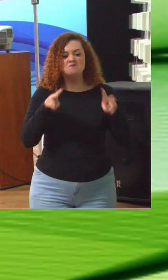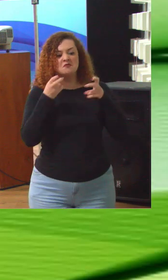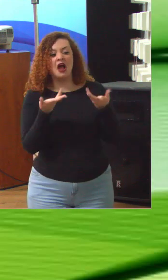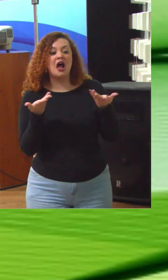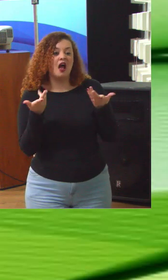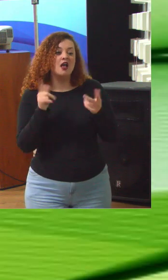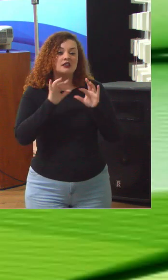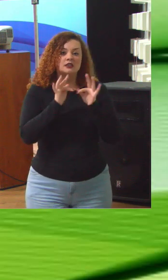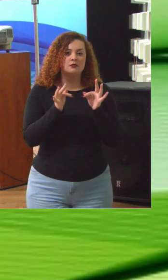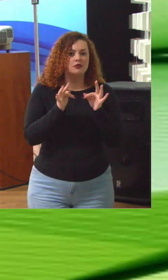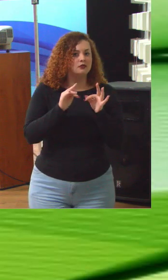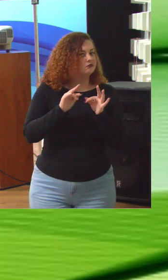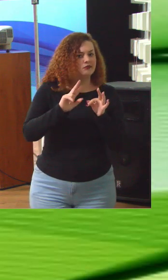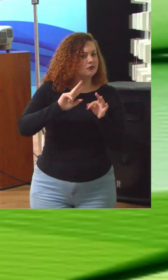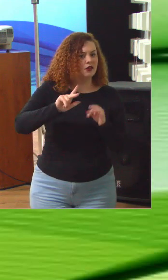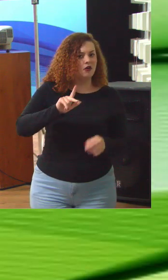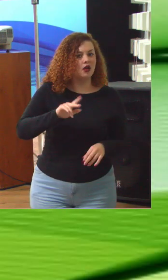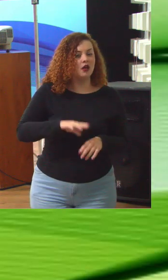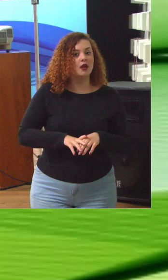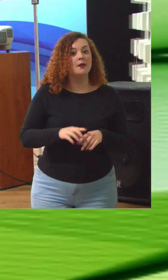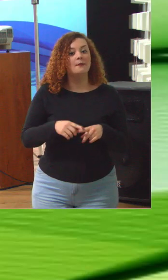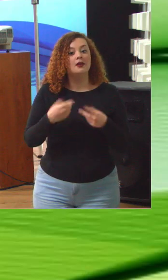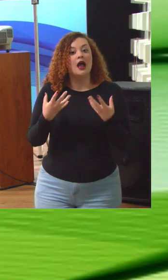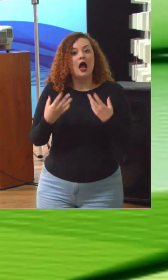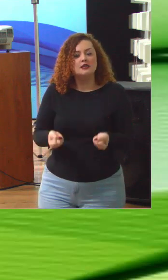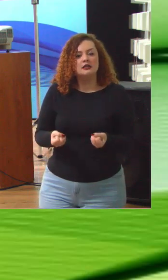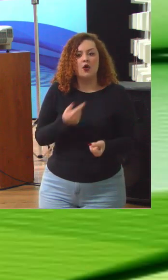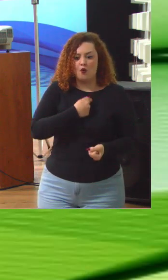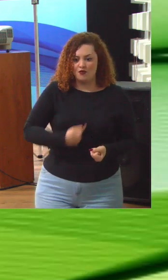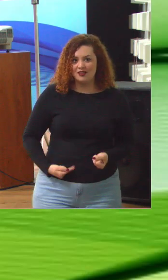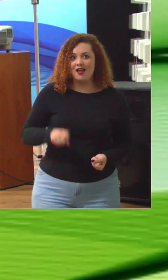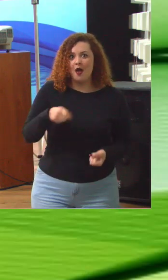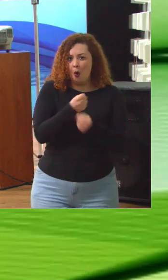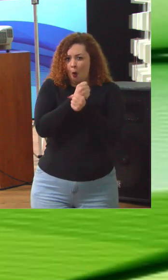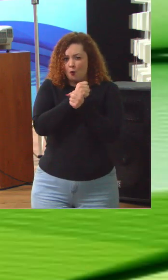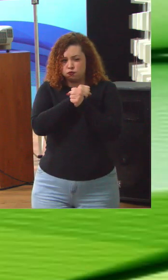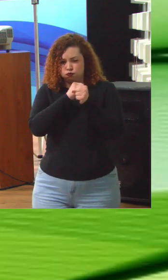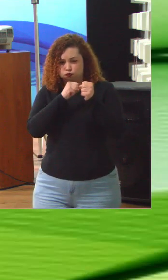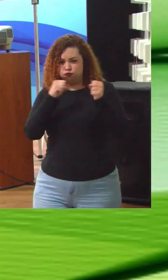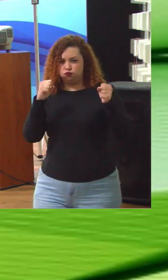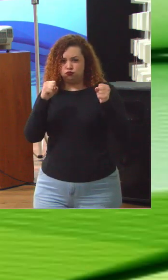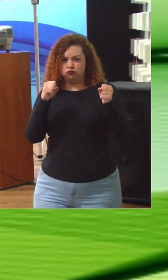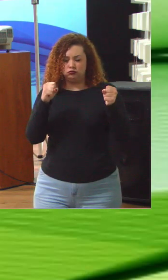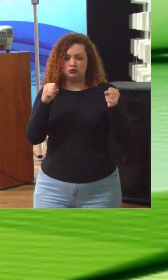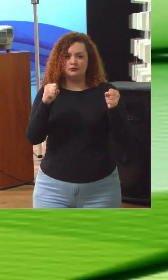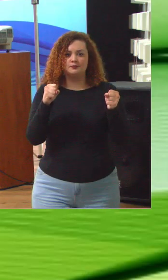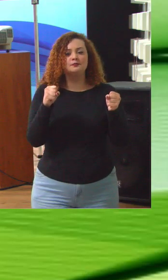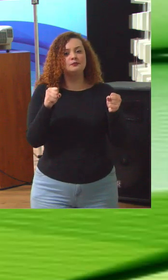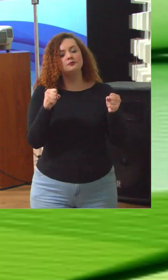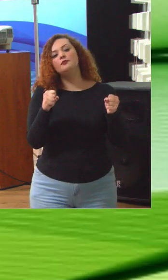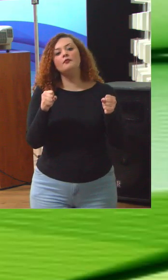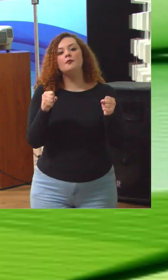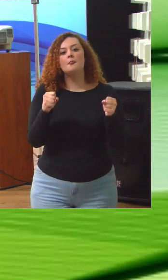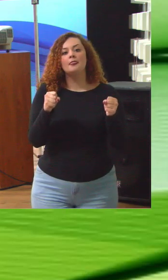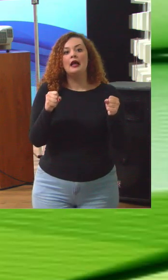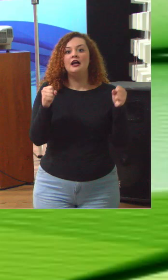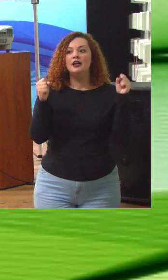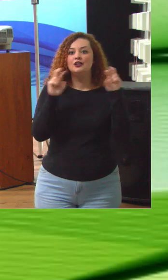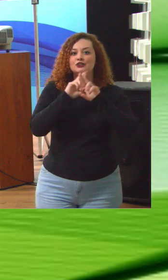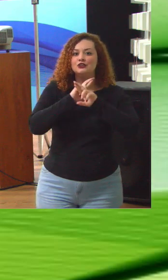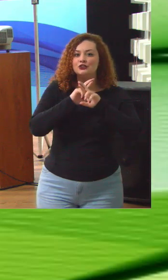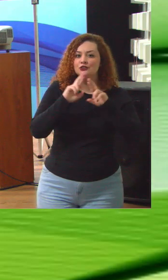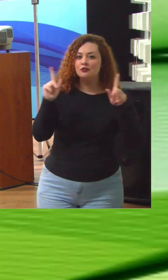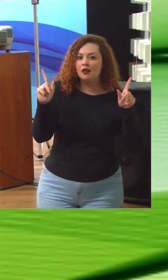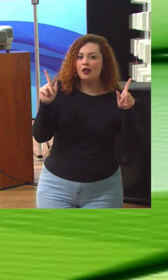Nós realmente precisamos aceitar que governança é muito grande, é muito diferente